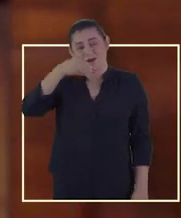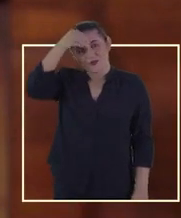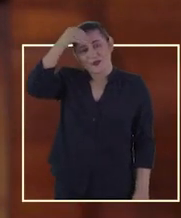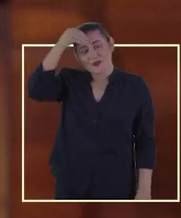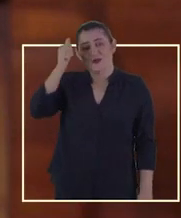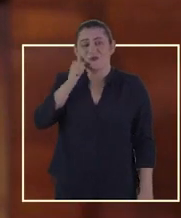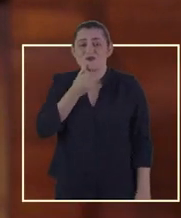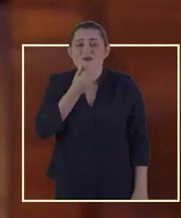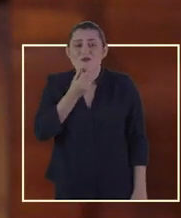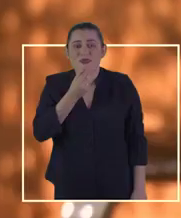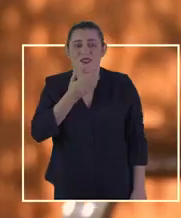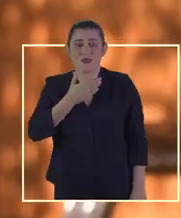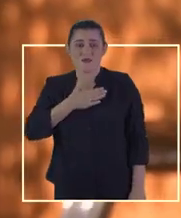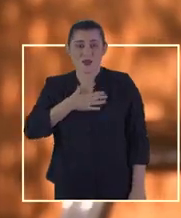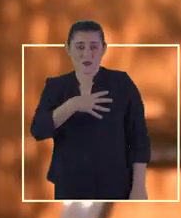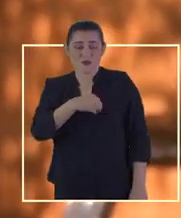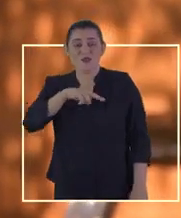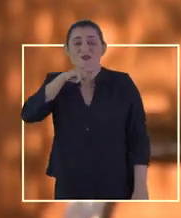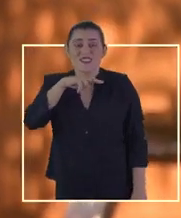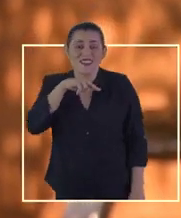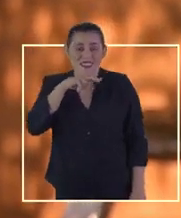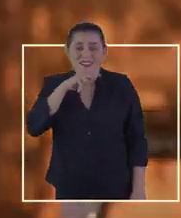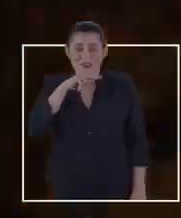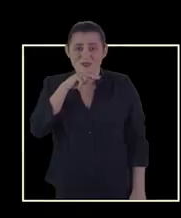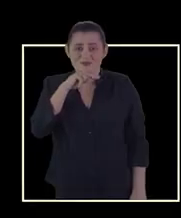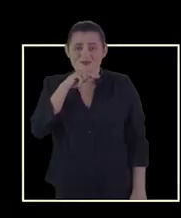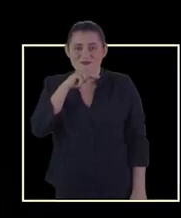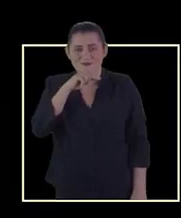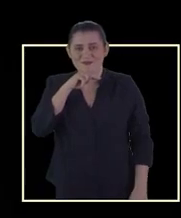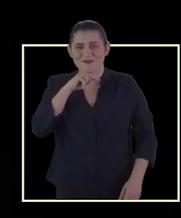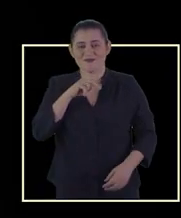As minhas sobrinhas, os meus sobrinhos, os meus sobrinhos netos, né?